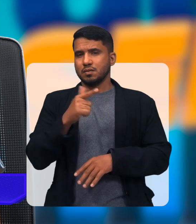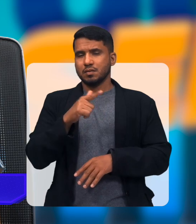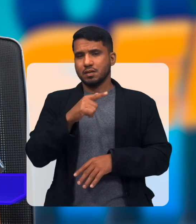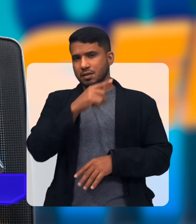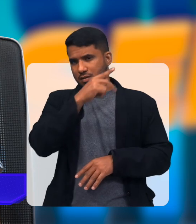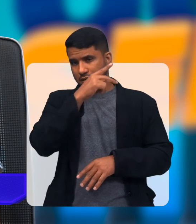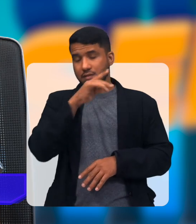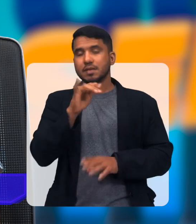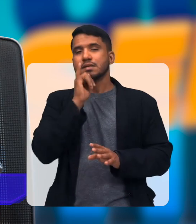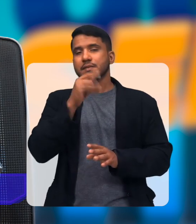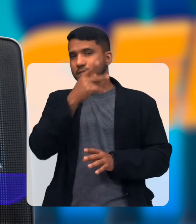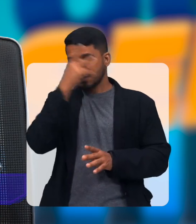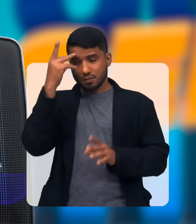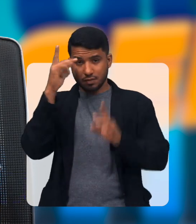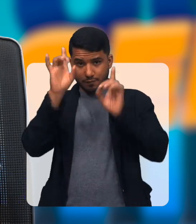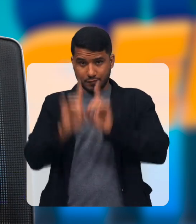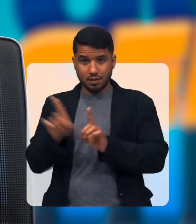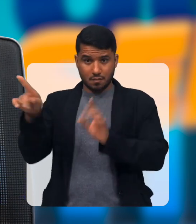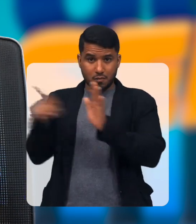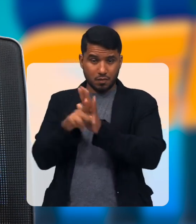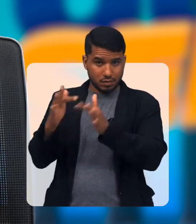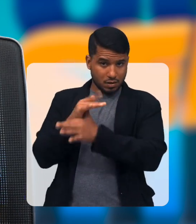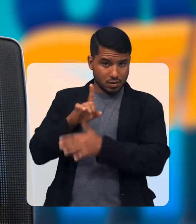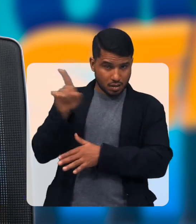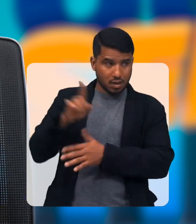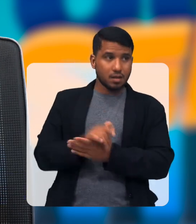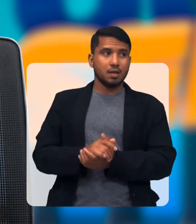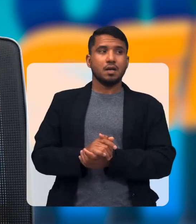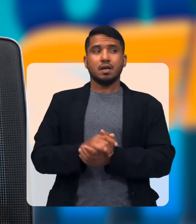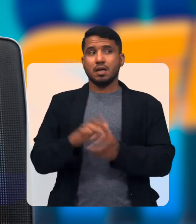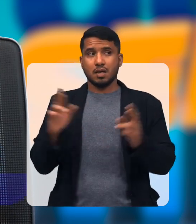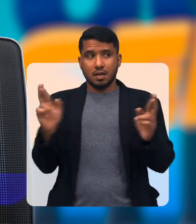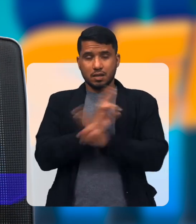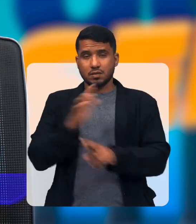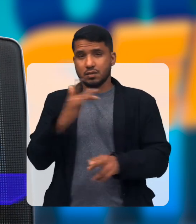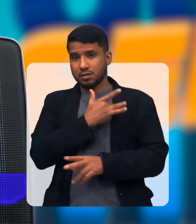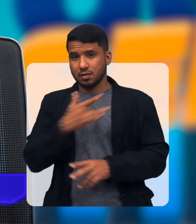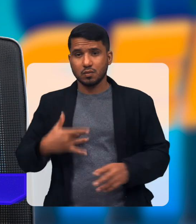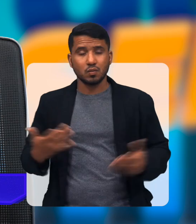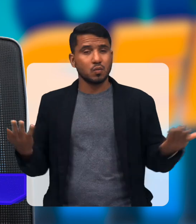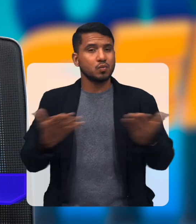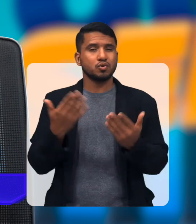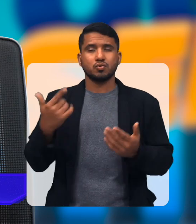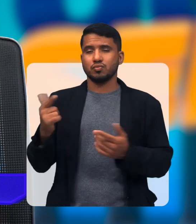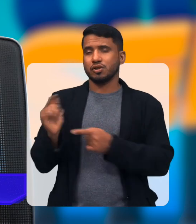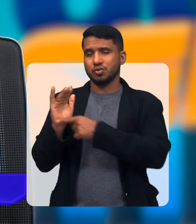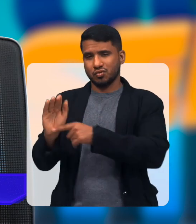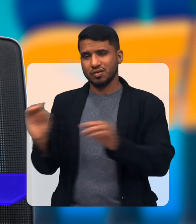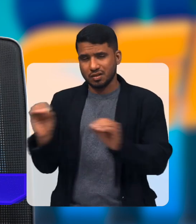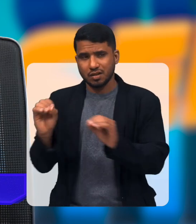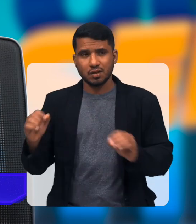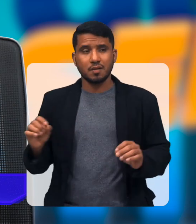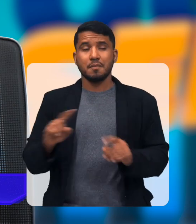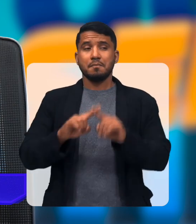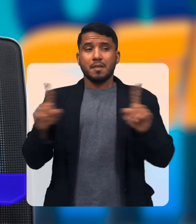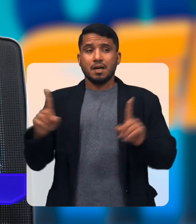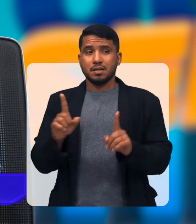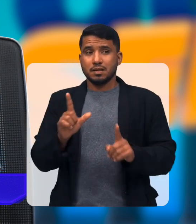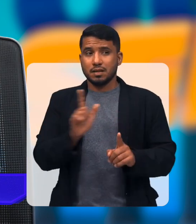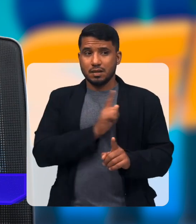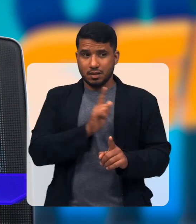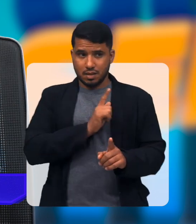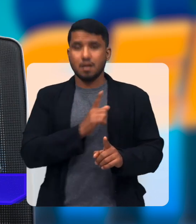Então, nós não temos As pessoas com deficiência da Ilha Grande, hoje Em relação à saúde, estão desassistidas